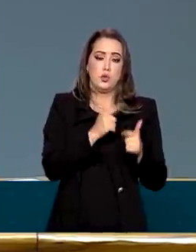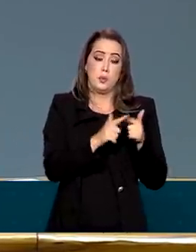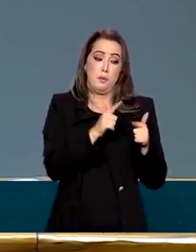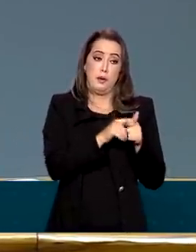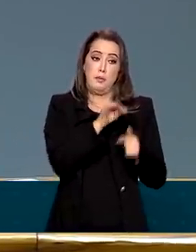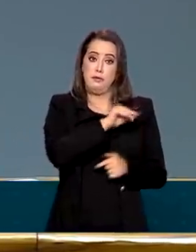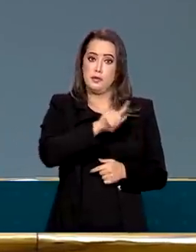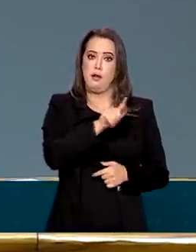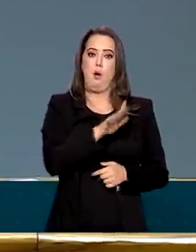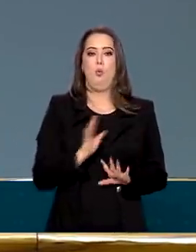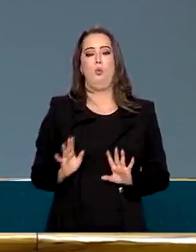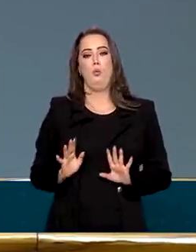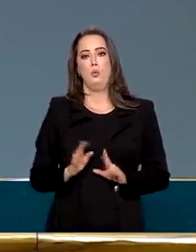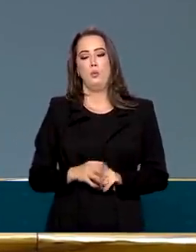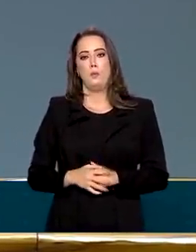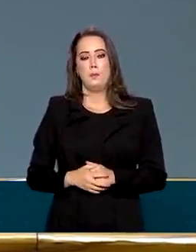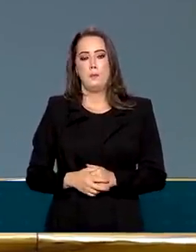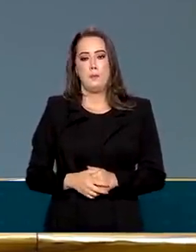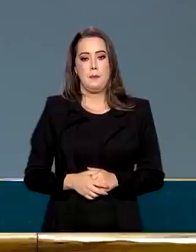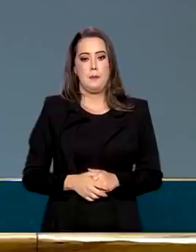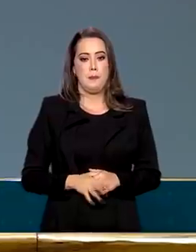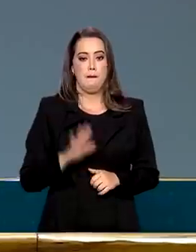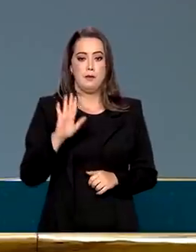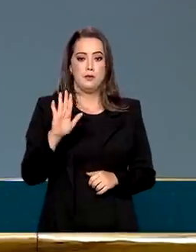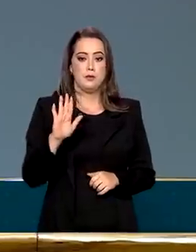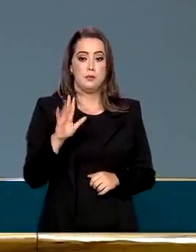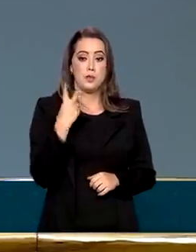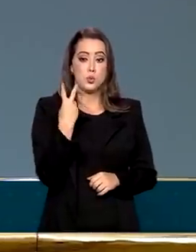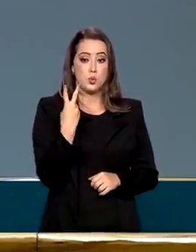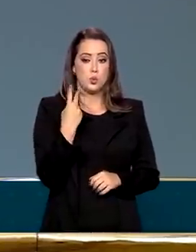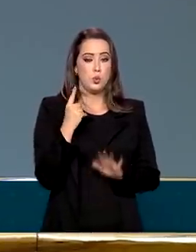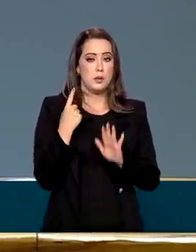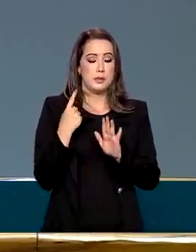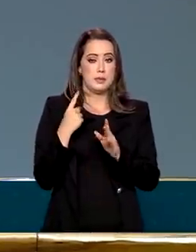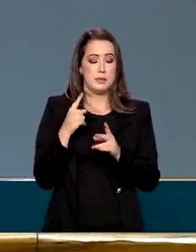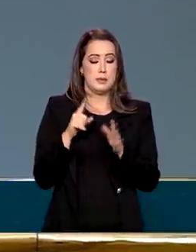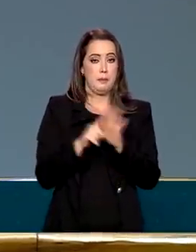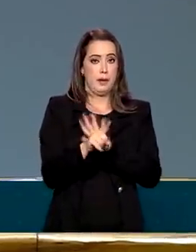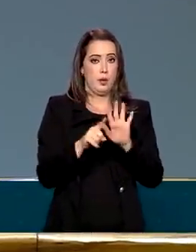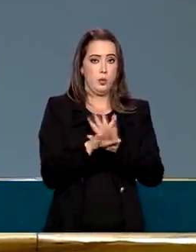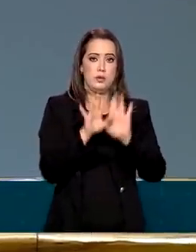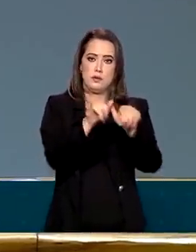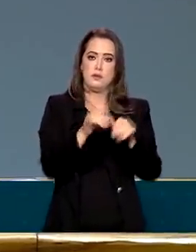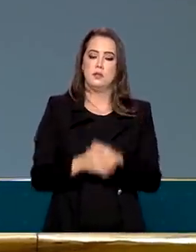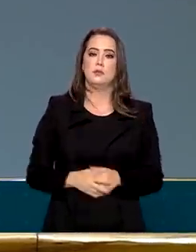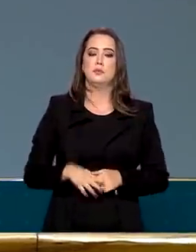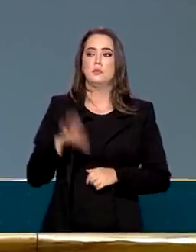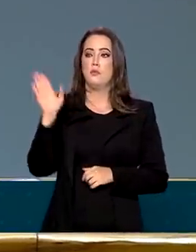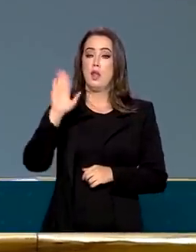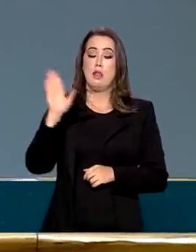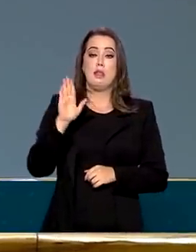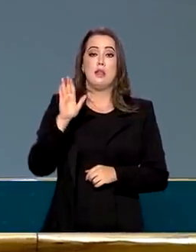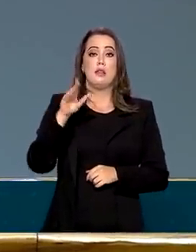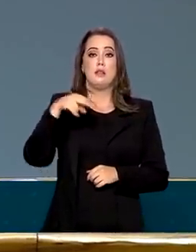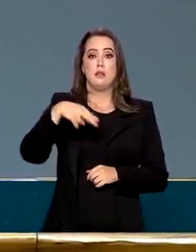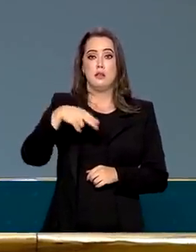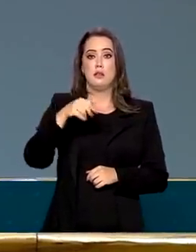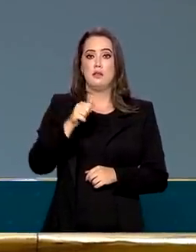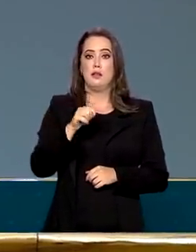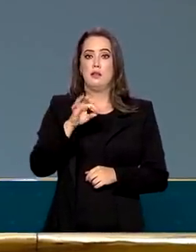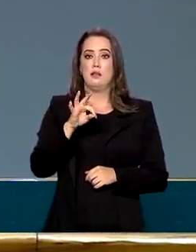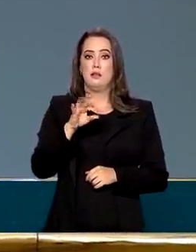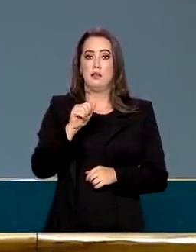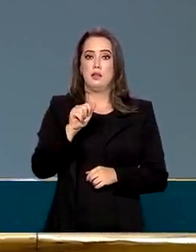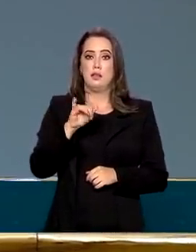fiscais. Ponto. Ministro, Natália... Mais duas e pronto. Ministro, Natália Fruedo, SBT. Eu queria saber como é que foi o teor dessa